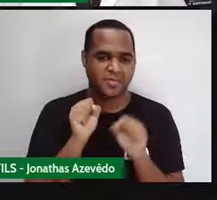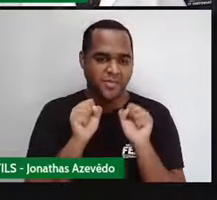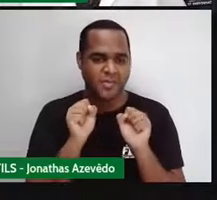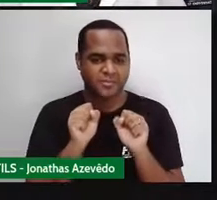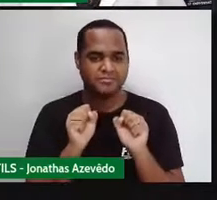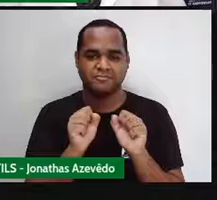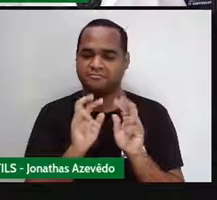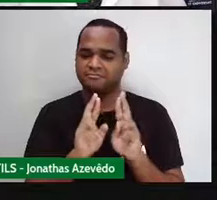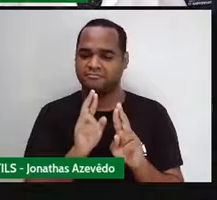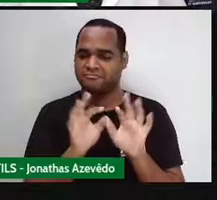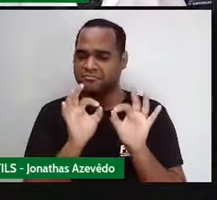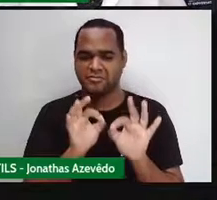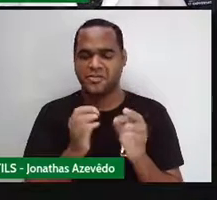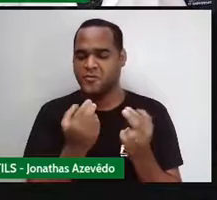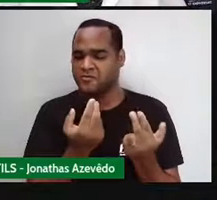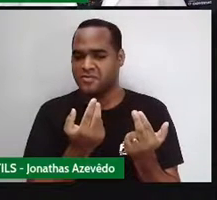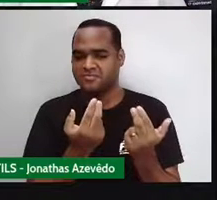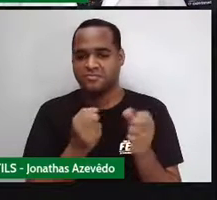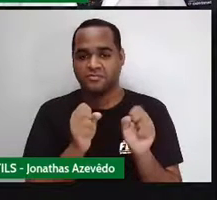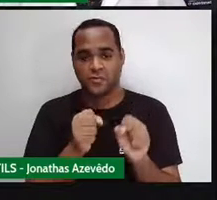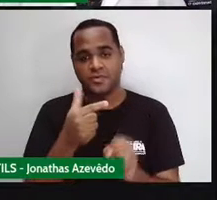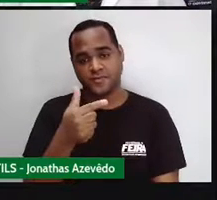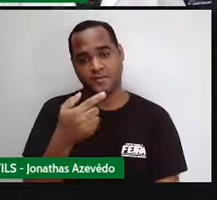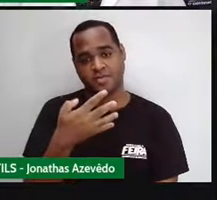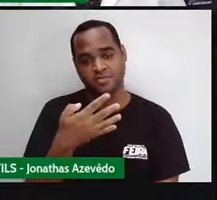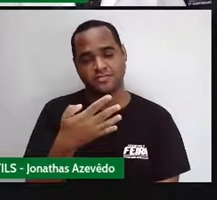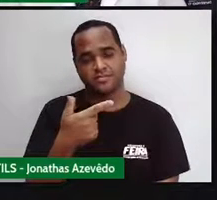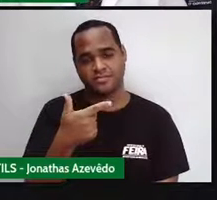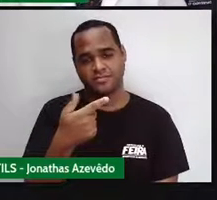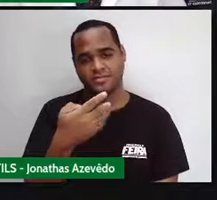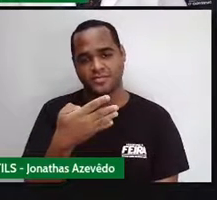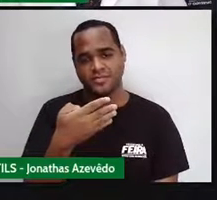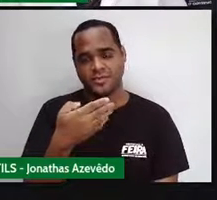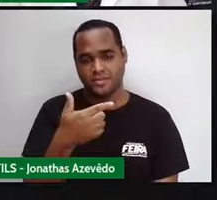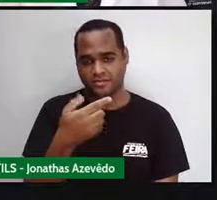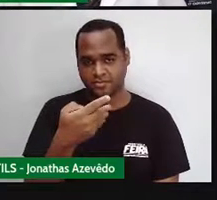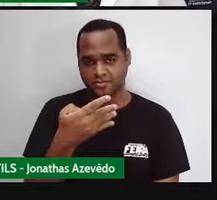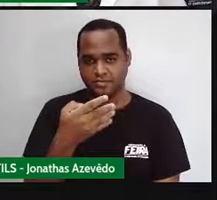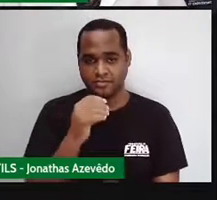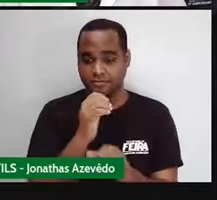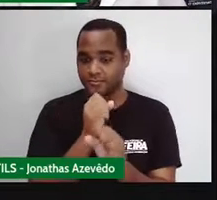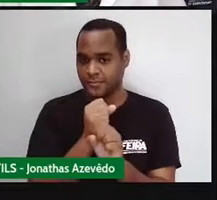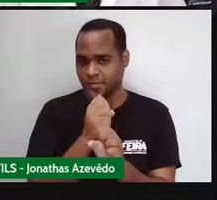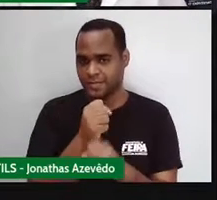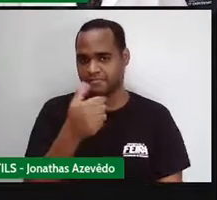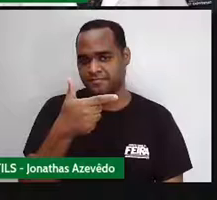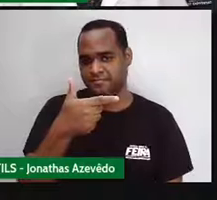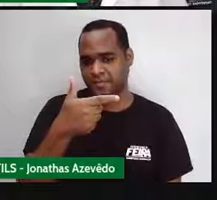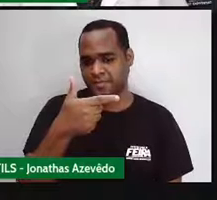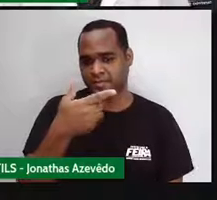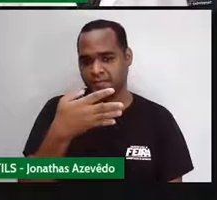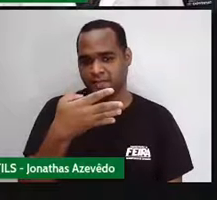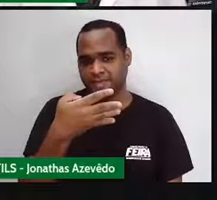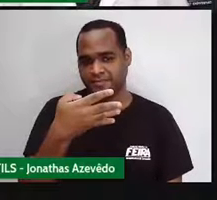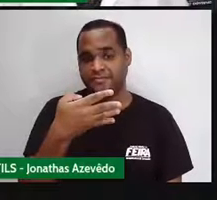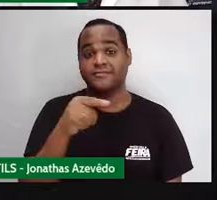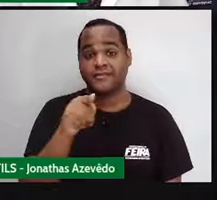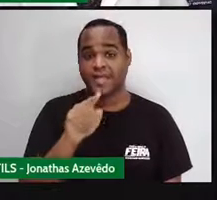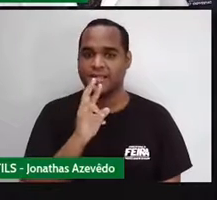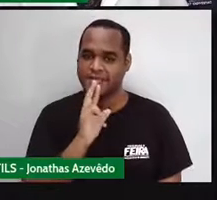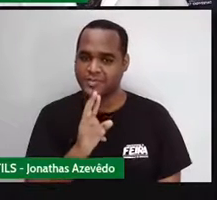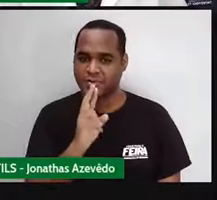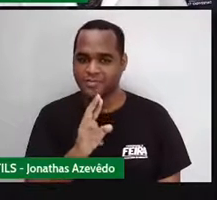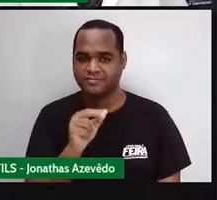Vai ter o mesmo valor. Que é 24. Então, gente já pode escrever 24 como resultado